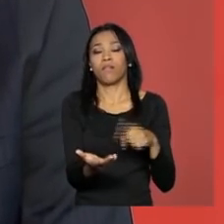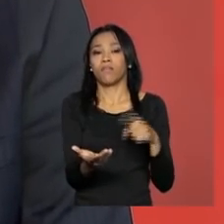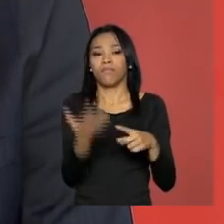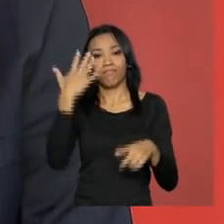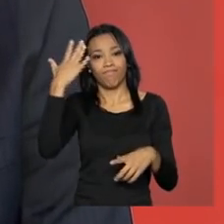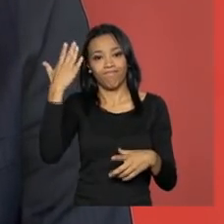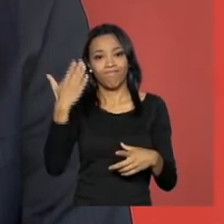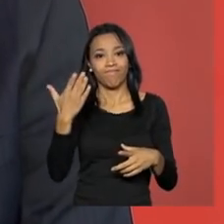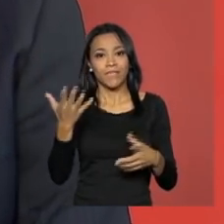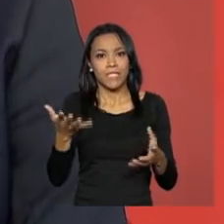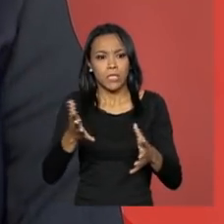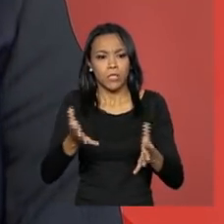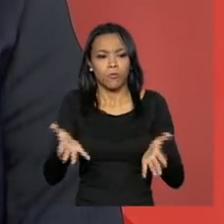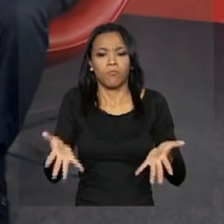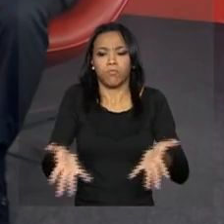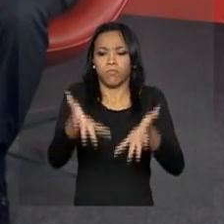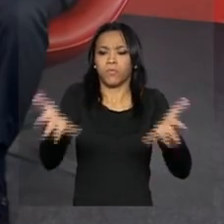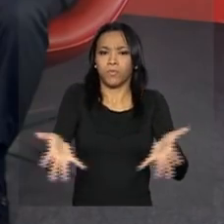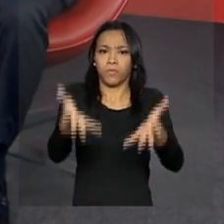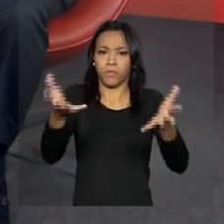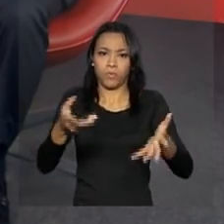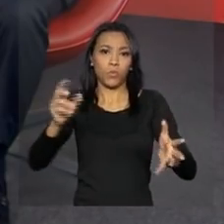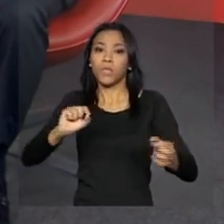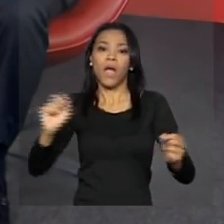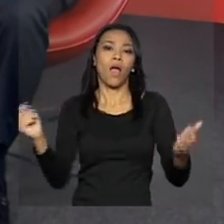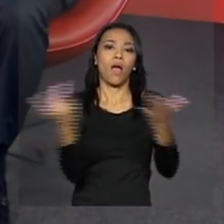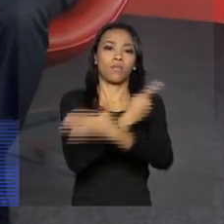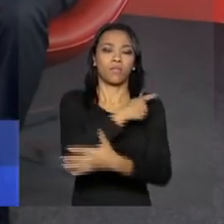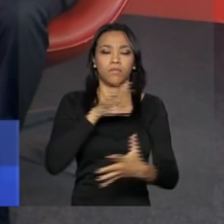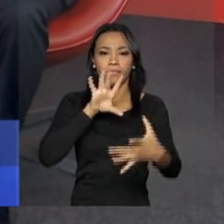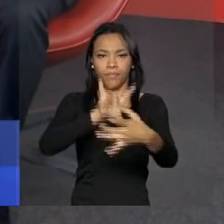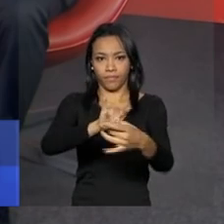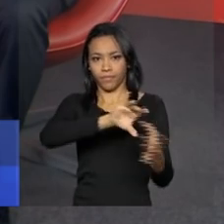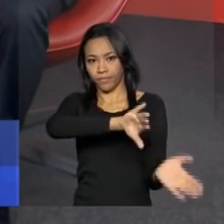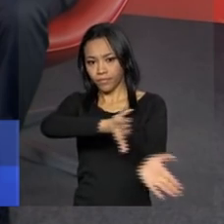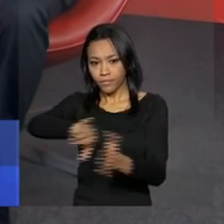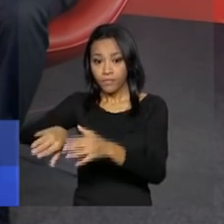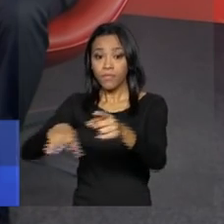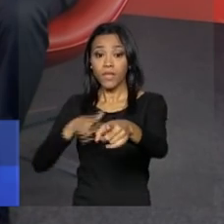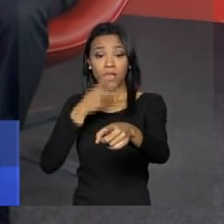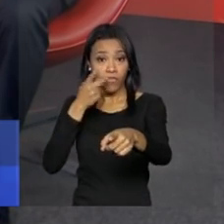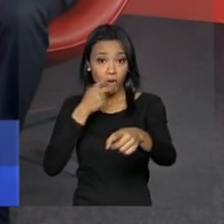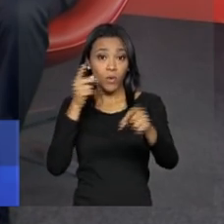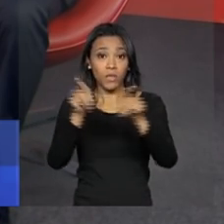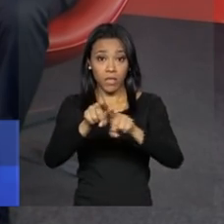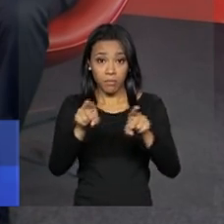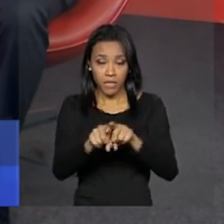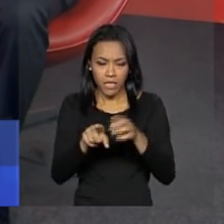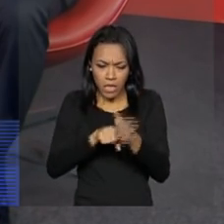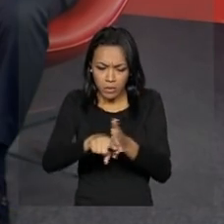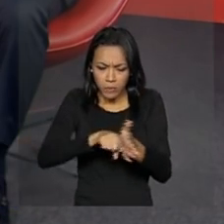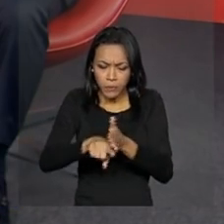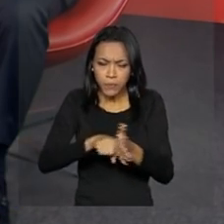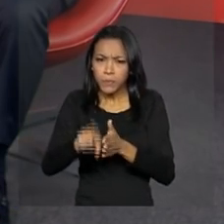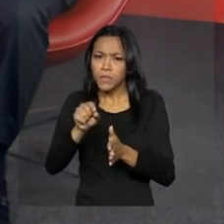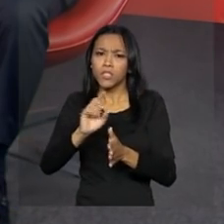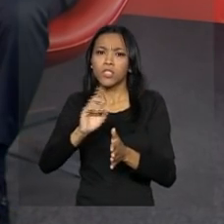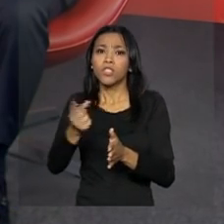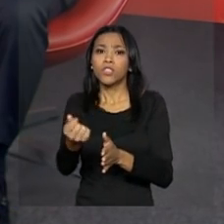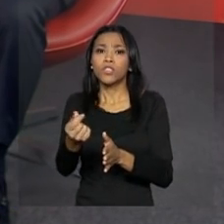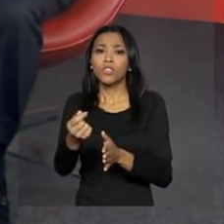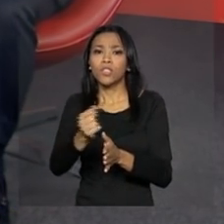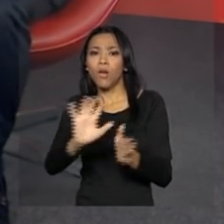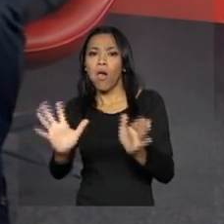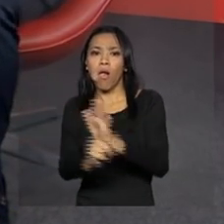exaltação. O ministro da Justiça também falou sobre as investigações de desvios na Petrobras e os